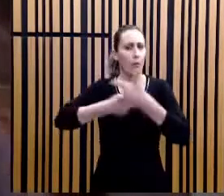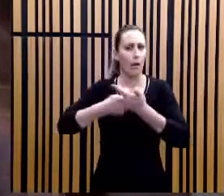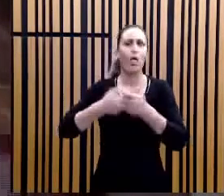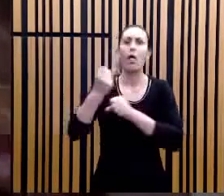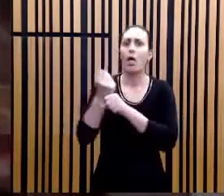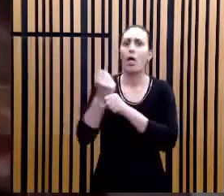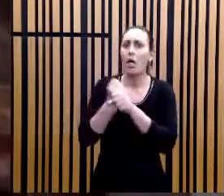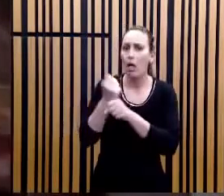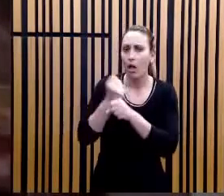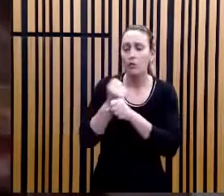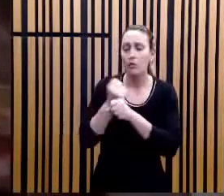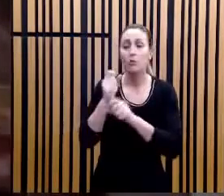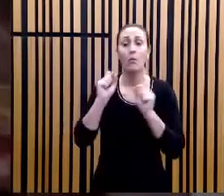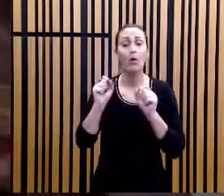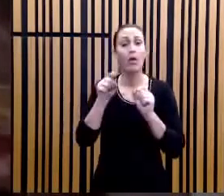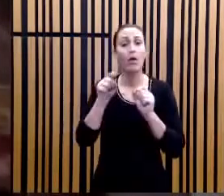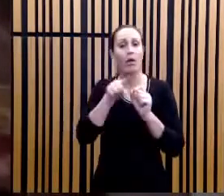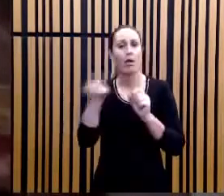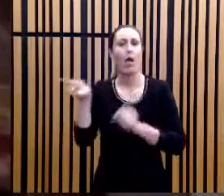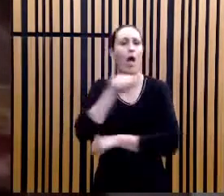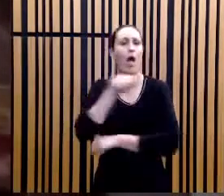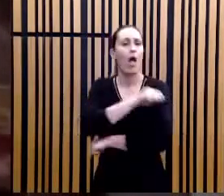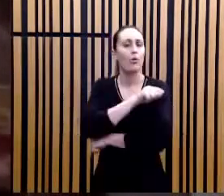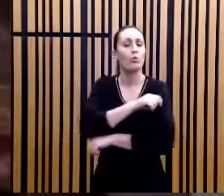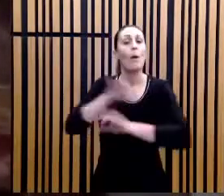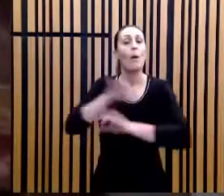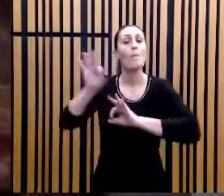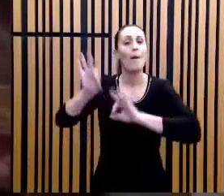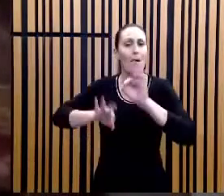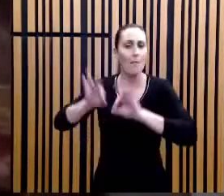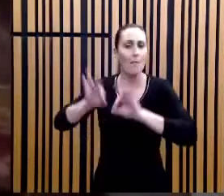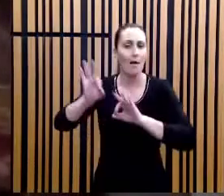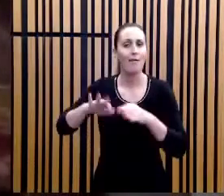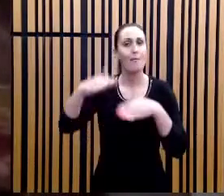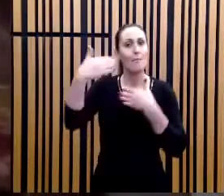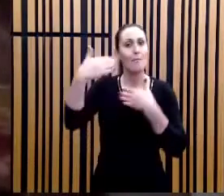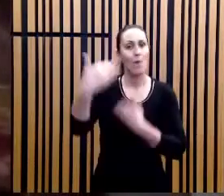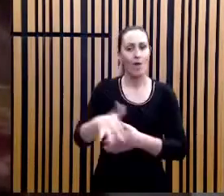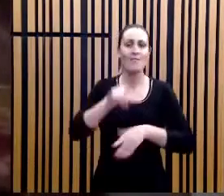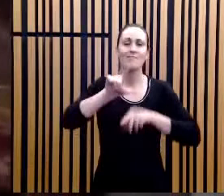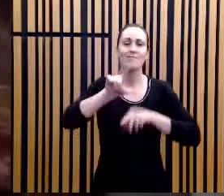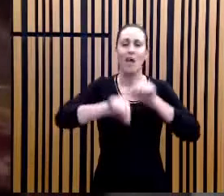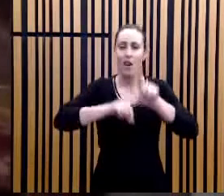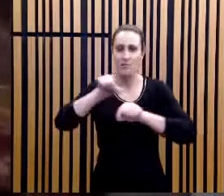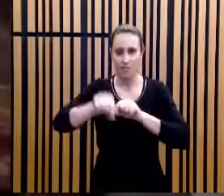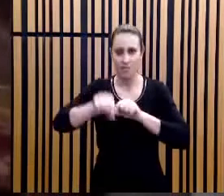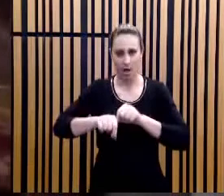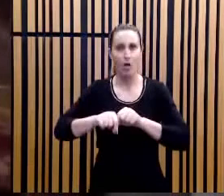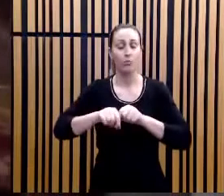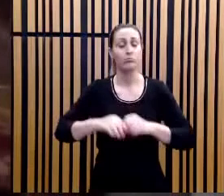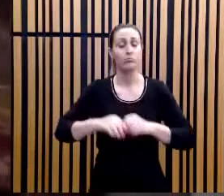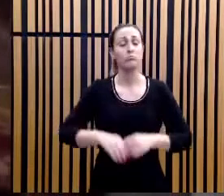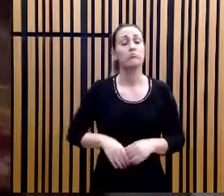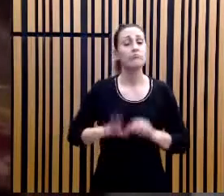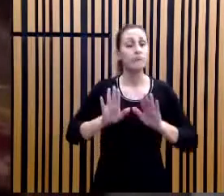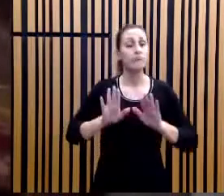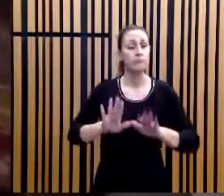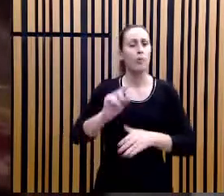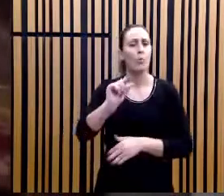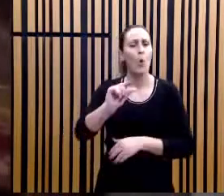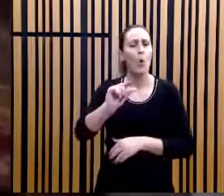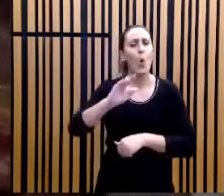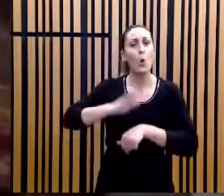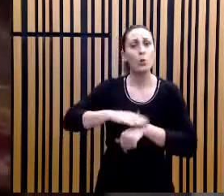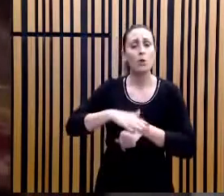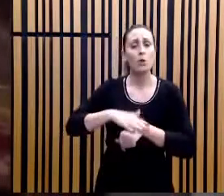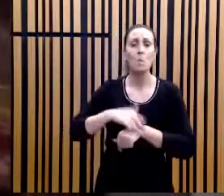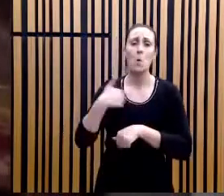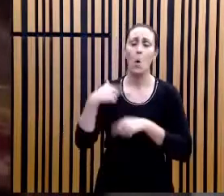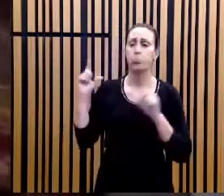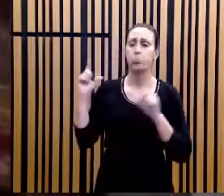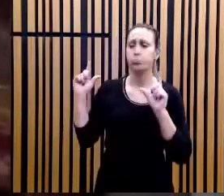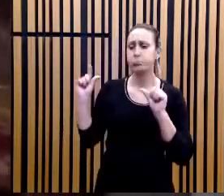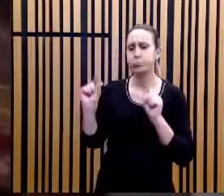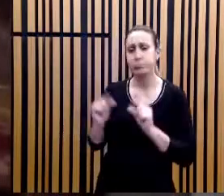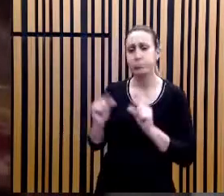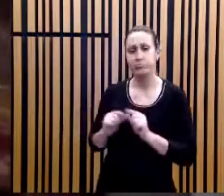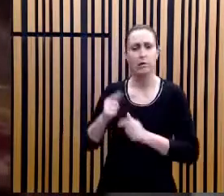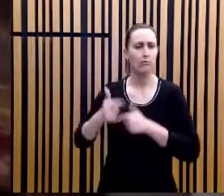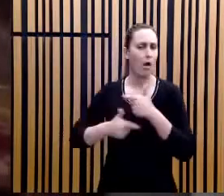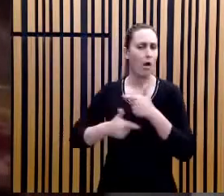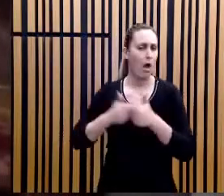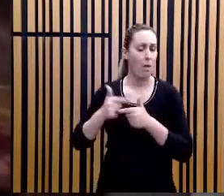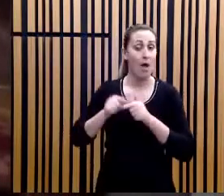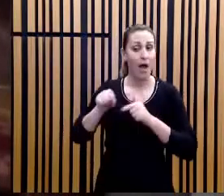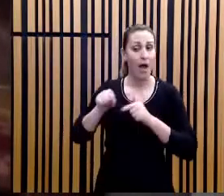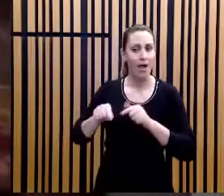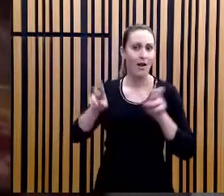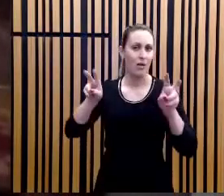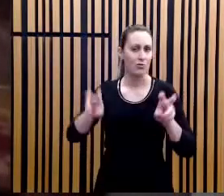com preparação para processos seletivos, e, de uns tempos para cá, eu tenho trabalhado menos com isso, mas eu sempre fico feliz